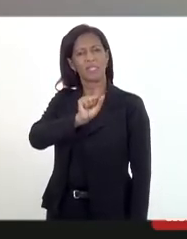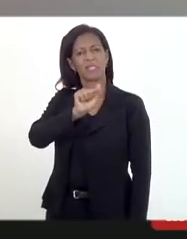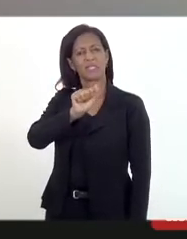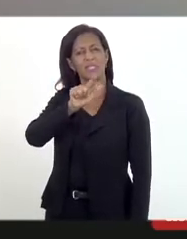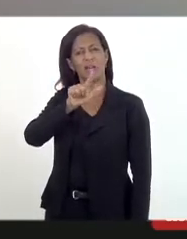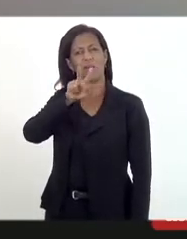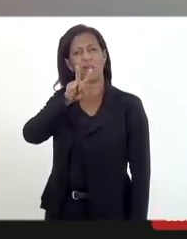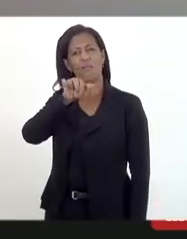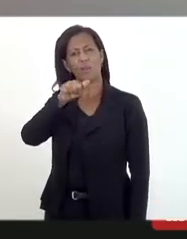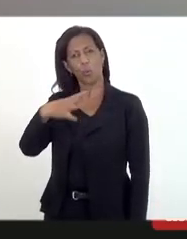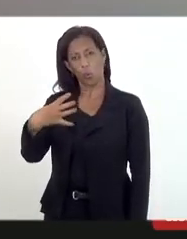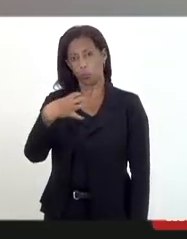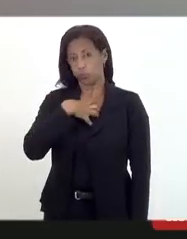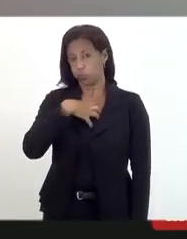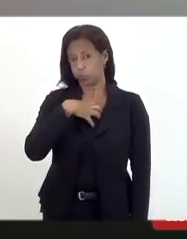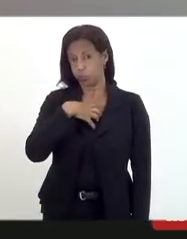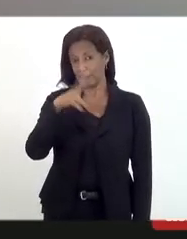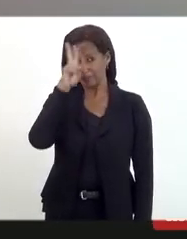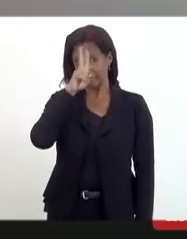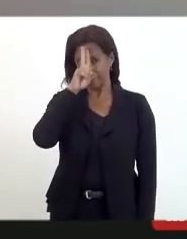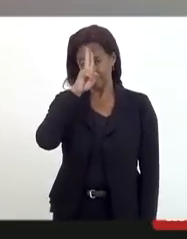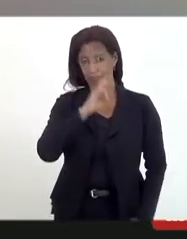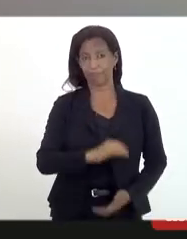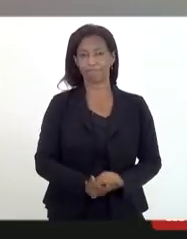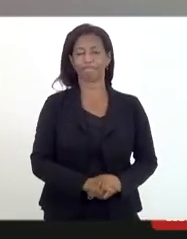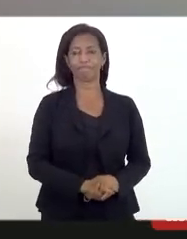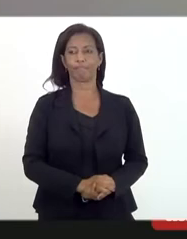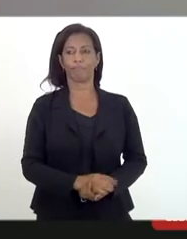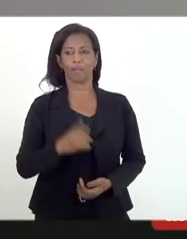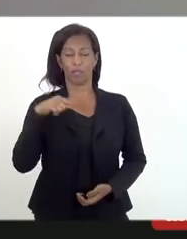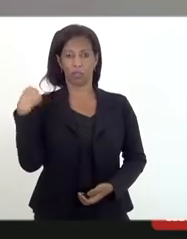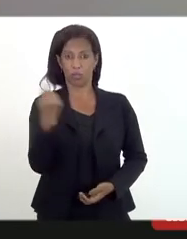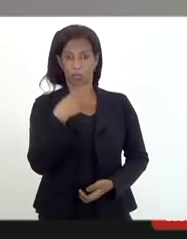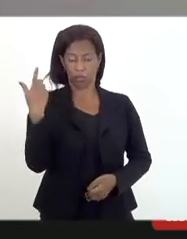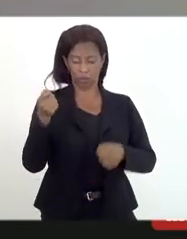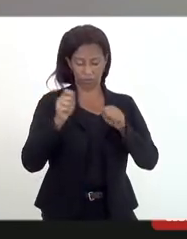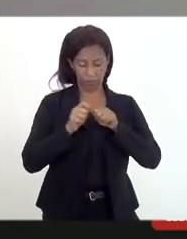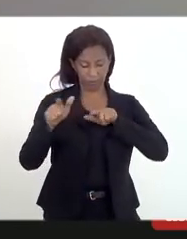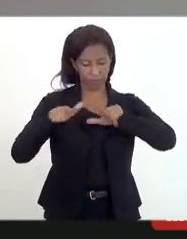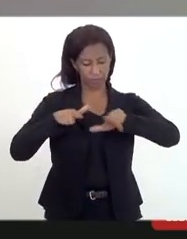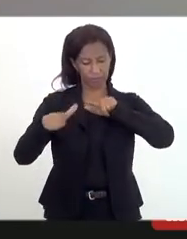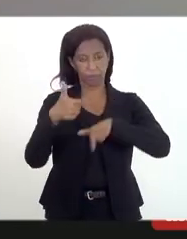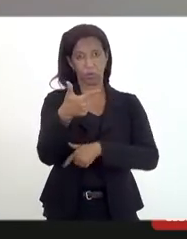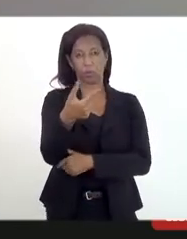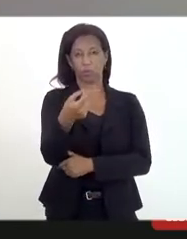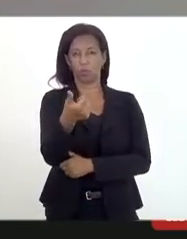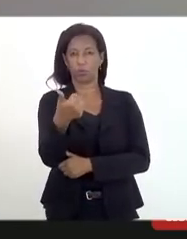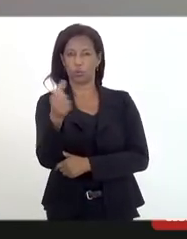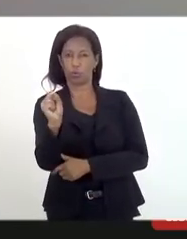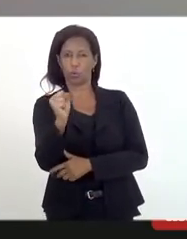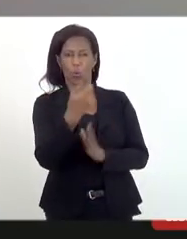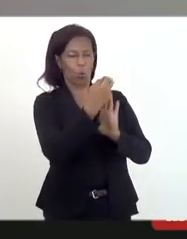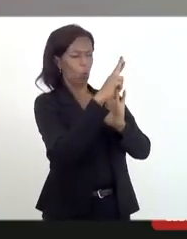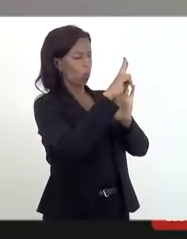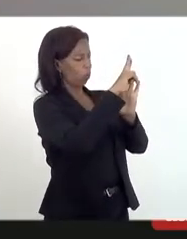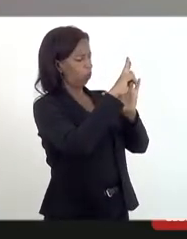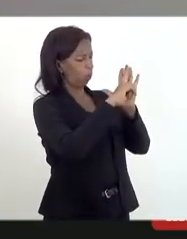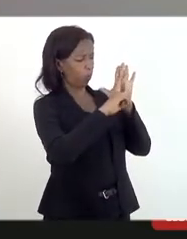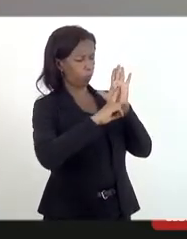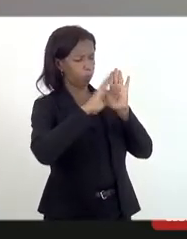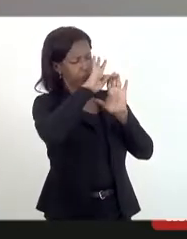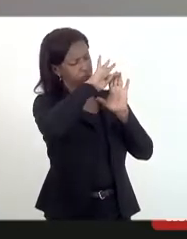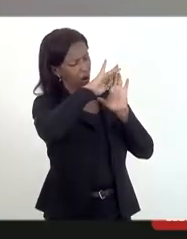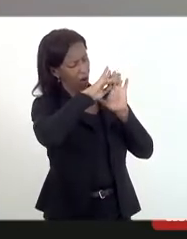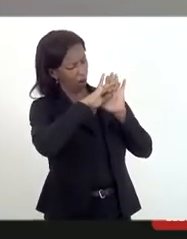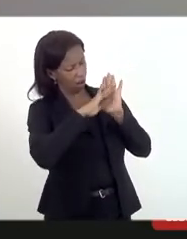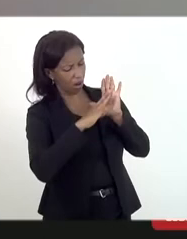eu queria frisar isso, nós fizemos esse trabalho em 2018, relatando toda essa cronologia,